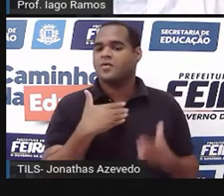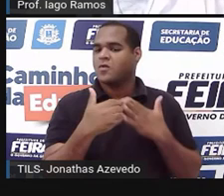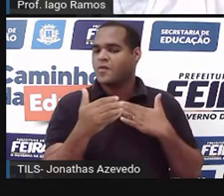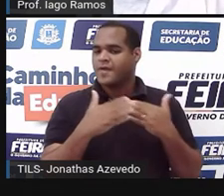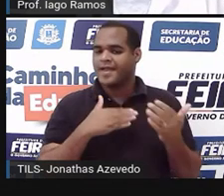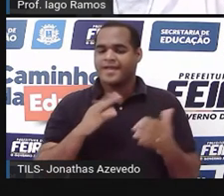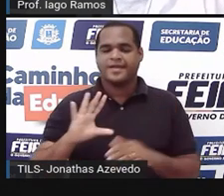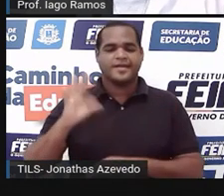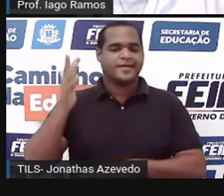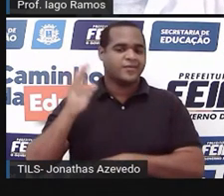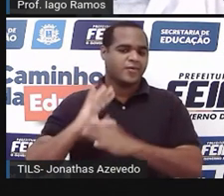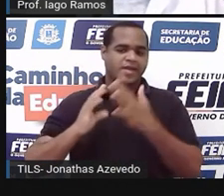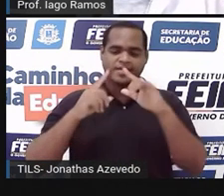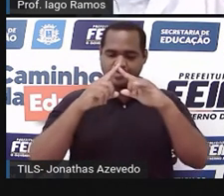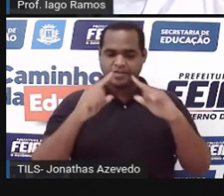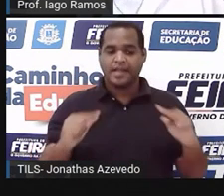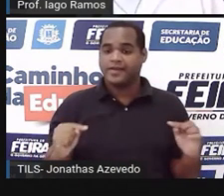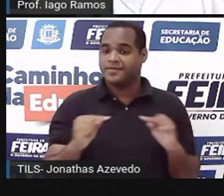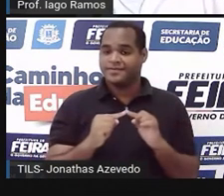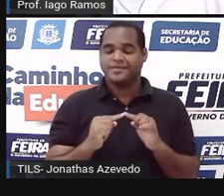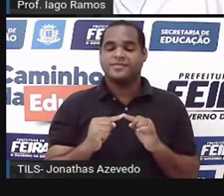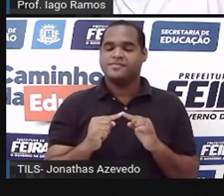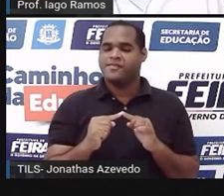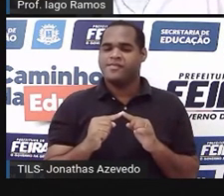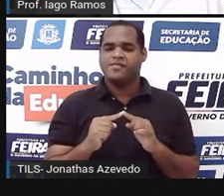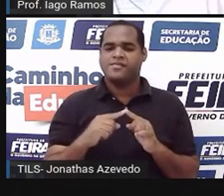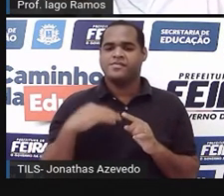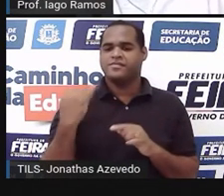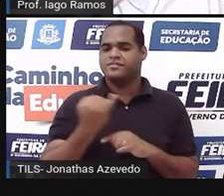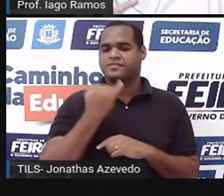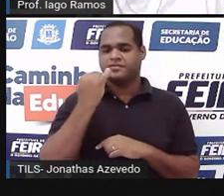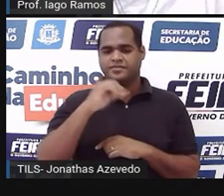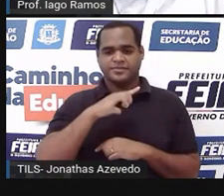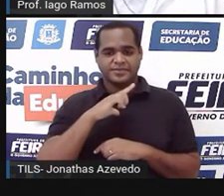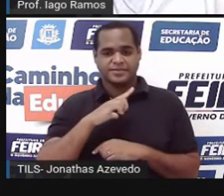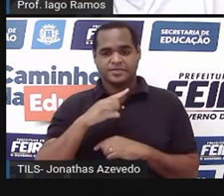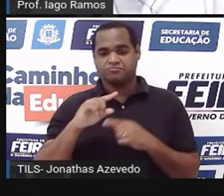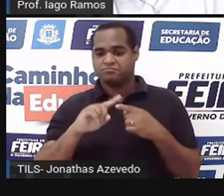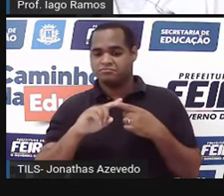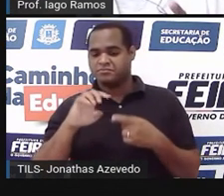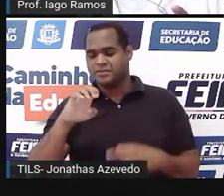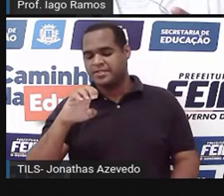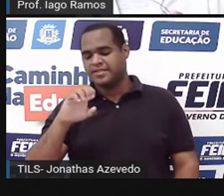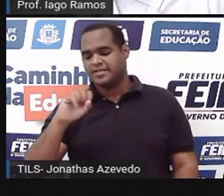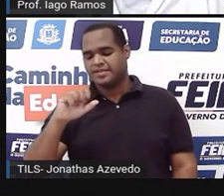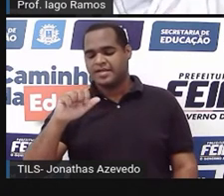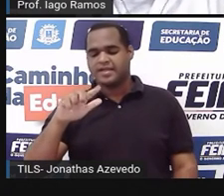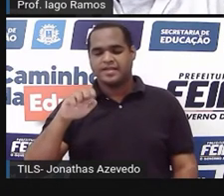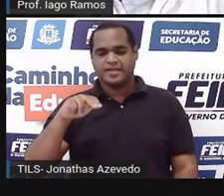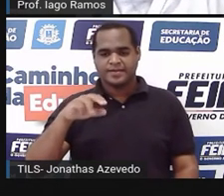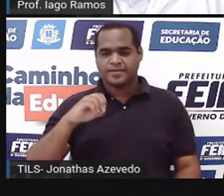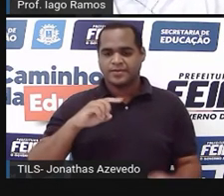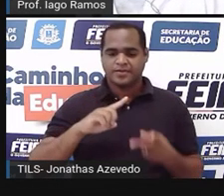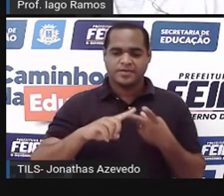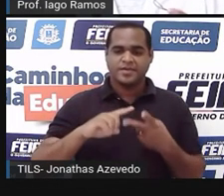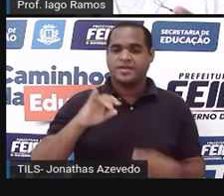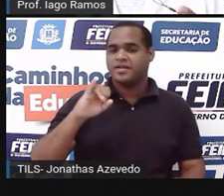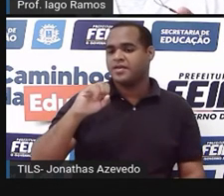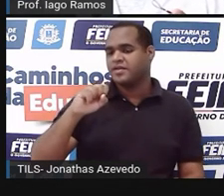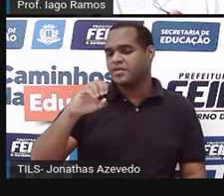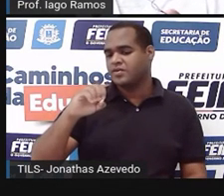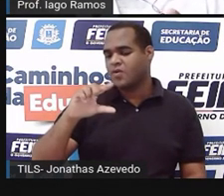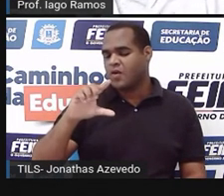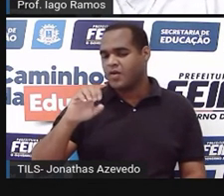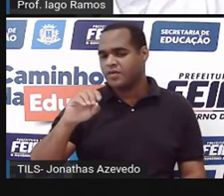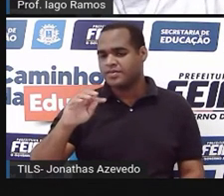triângulo não importa se ele é escaleno se ele é isósceles se